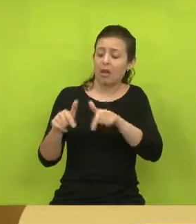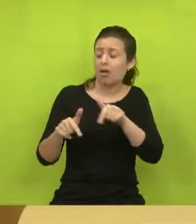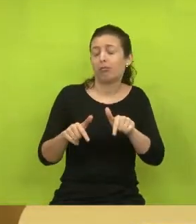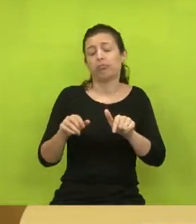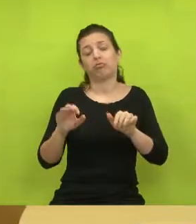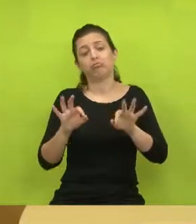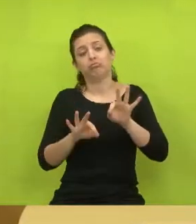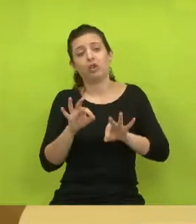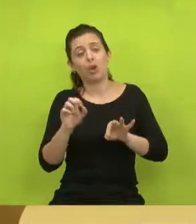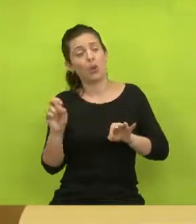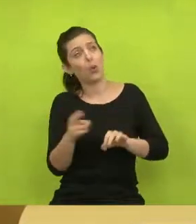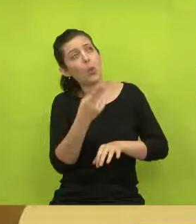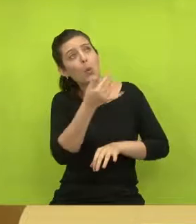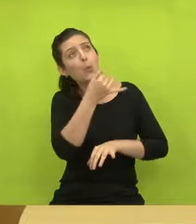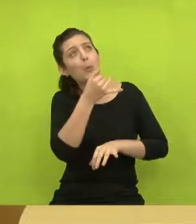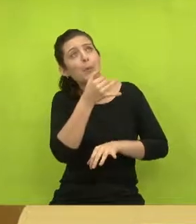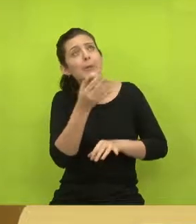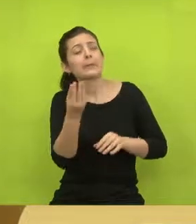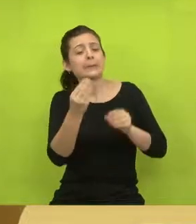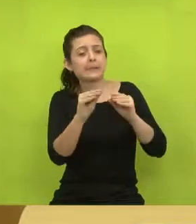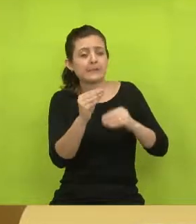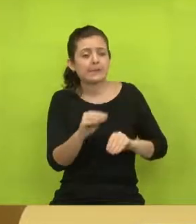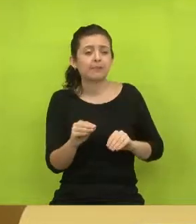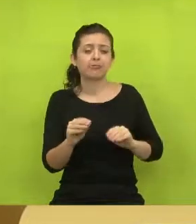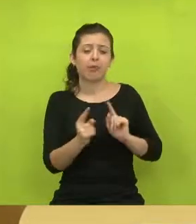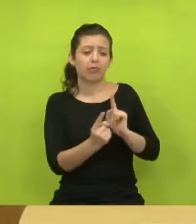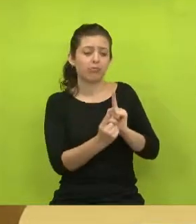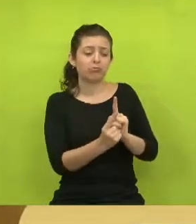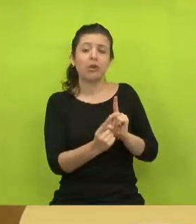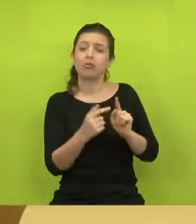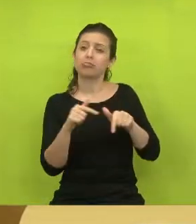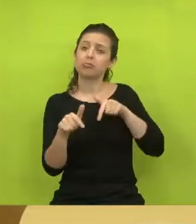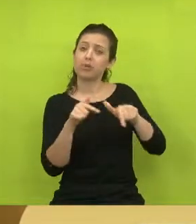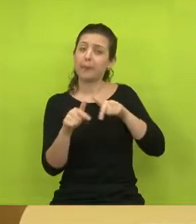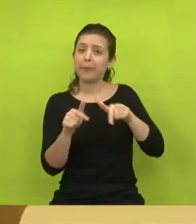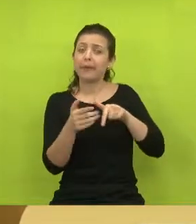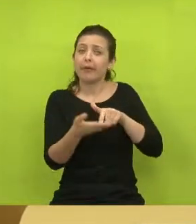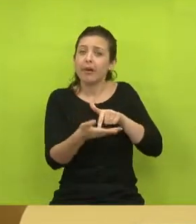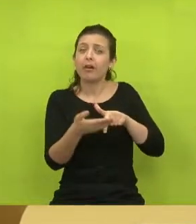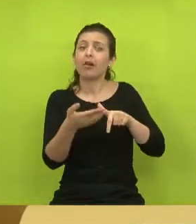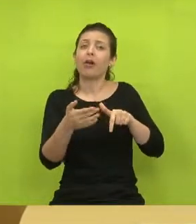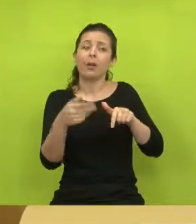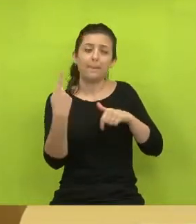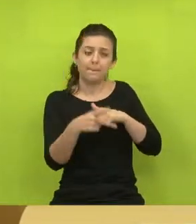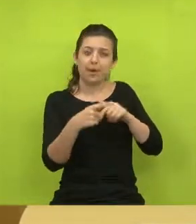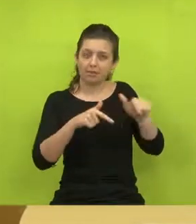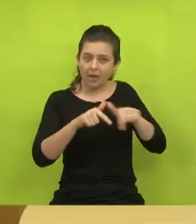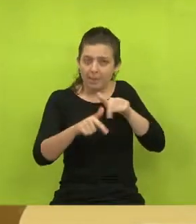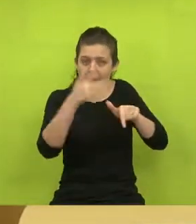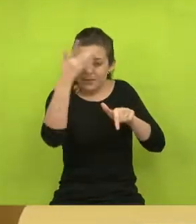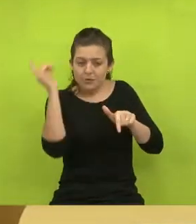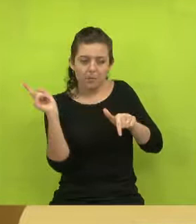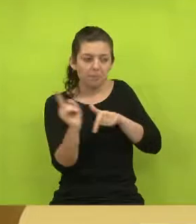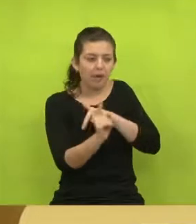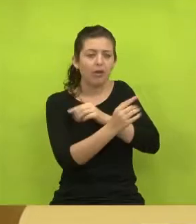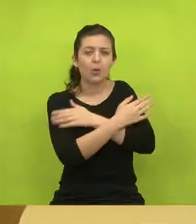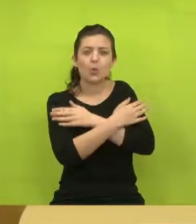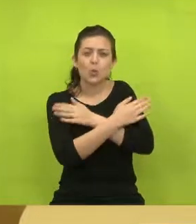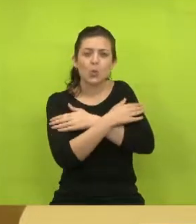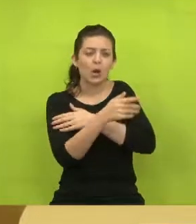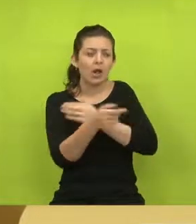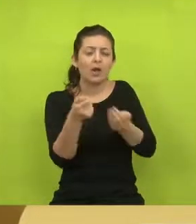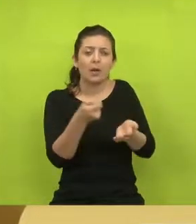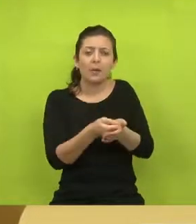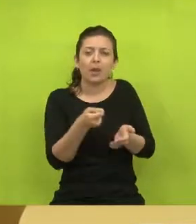Poderíamos colocar ali, por exemplo, o atende-bem trabalhador que fica lá na Varão de Jacareí, onde se